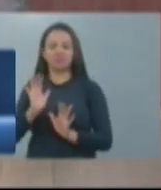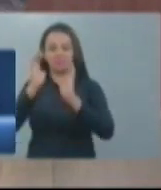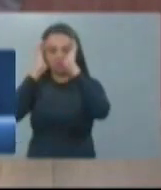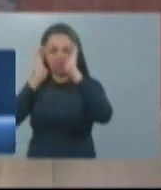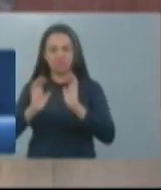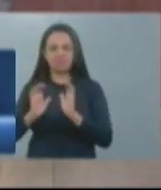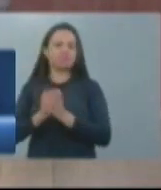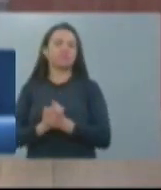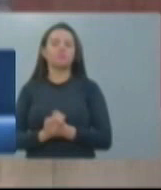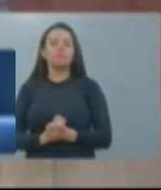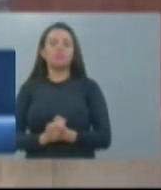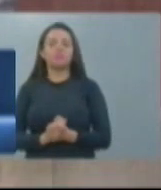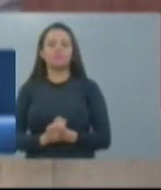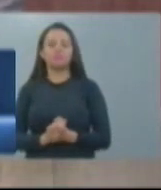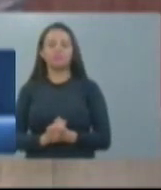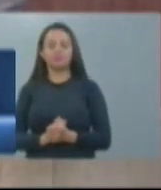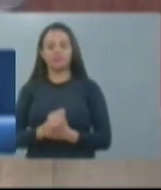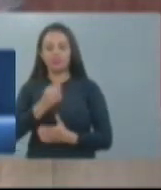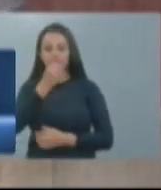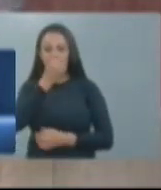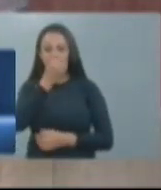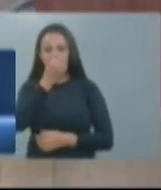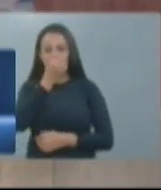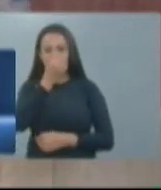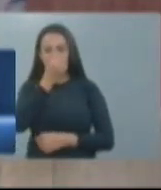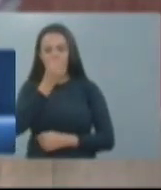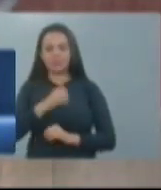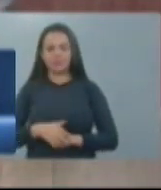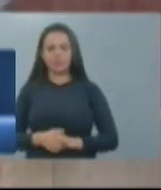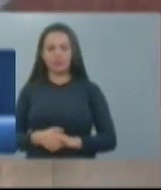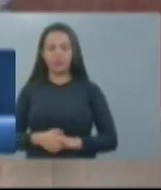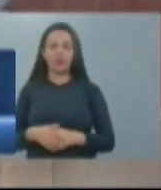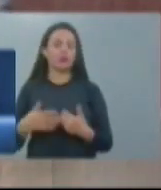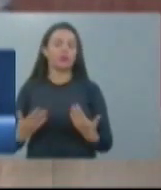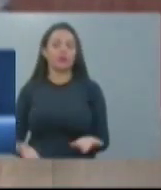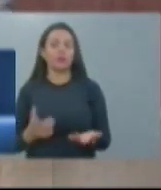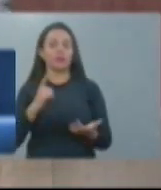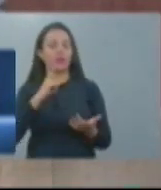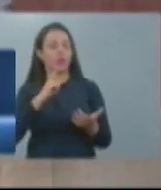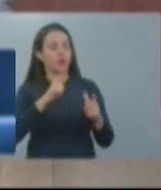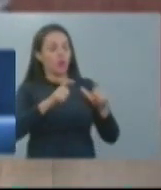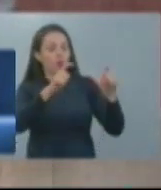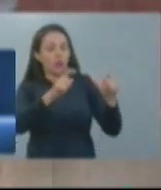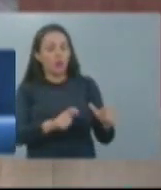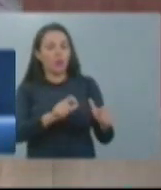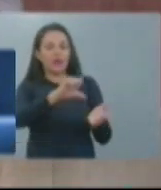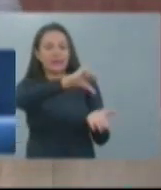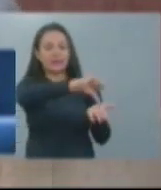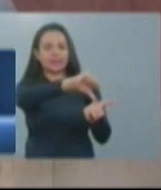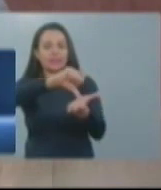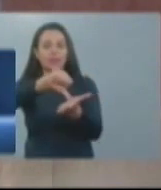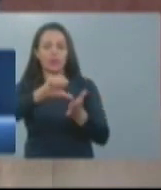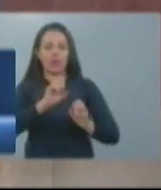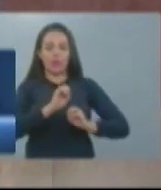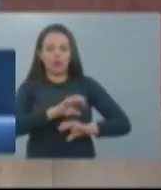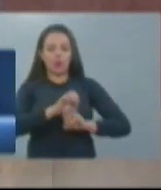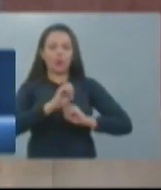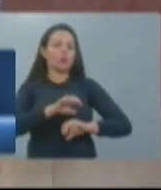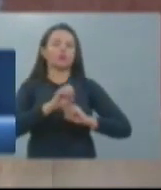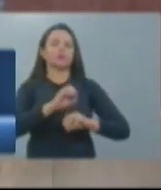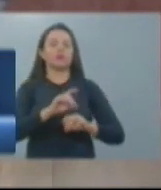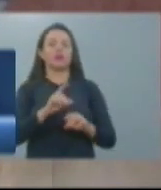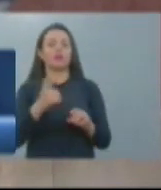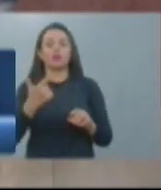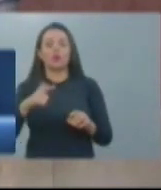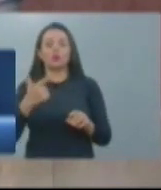vossa excelência, que milita também na área da segurança, é que os centros educacionais nem oferecem condições de ressocialização dos jovens,